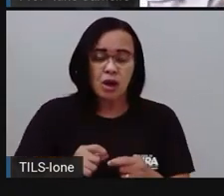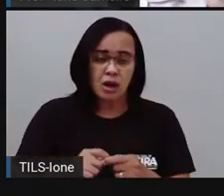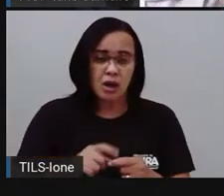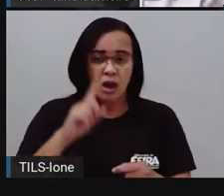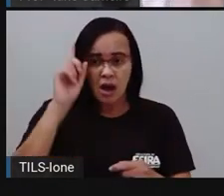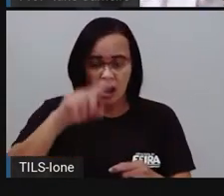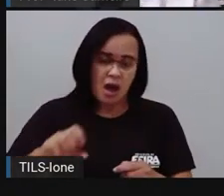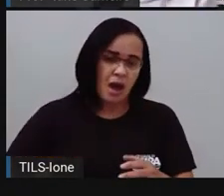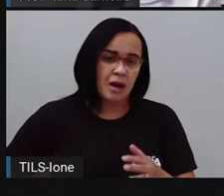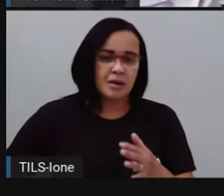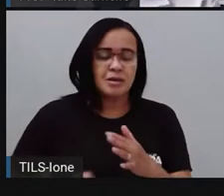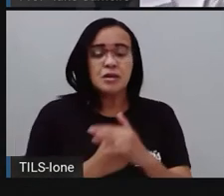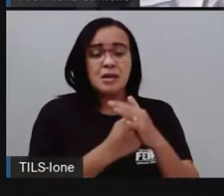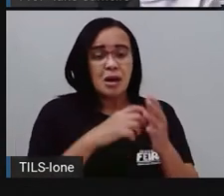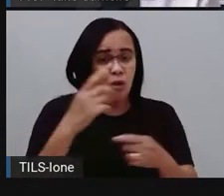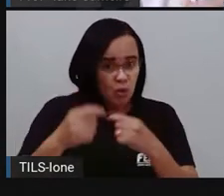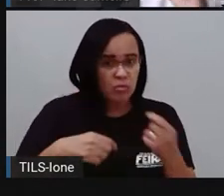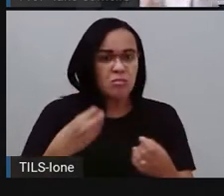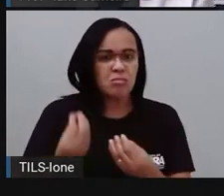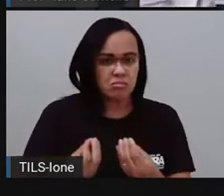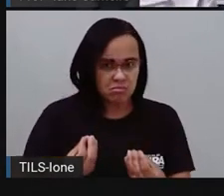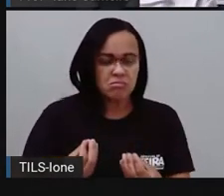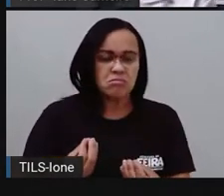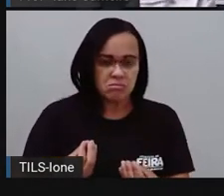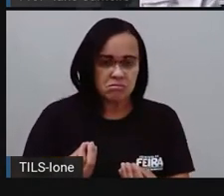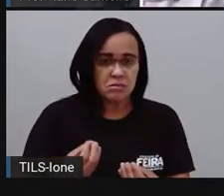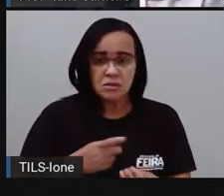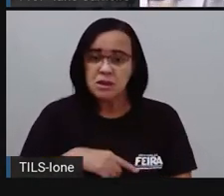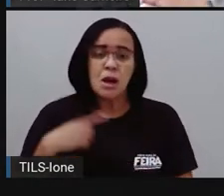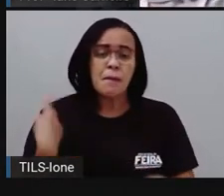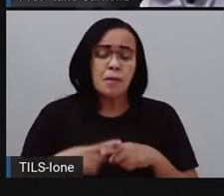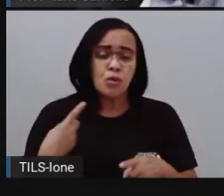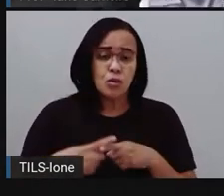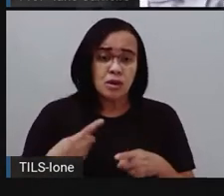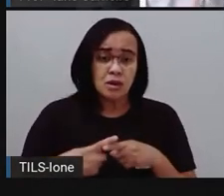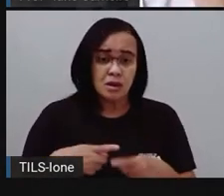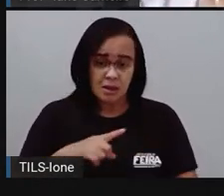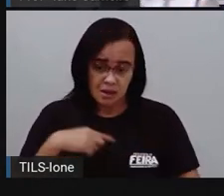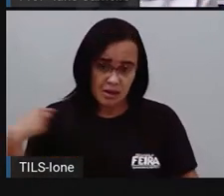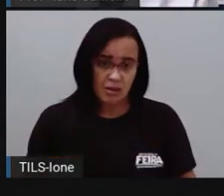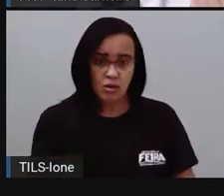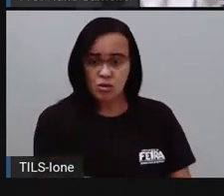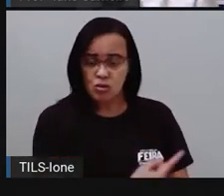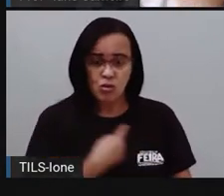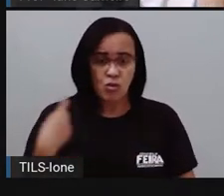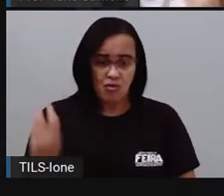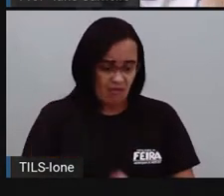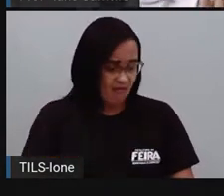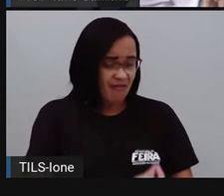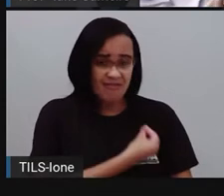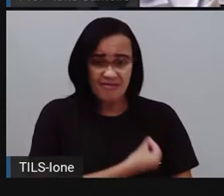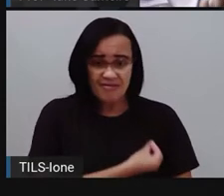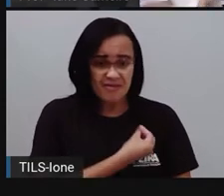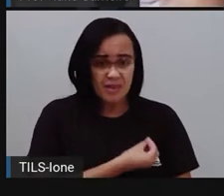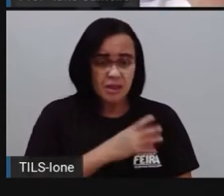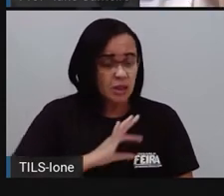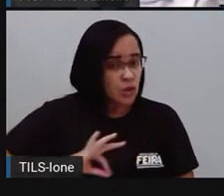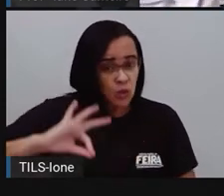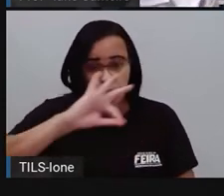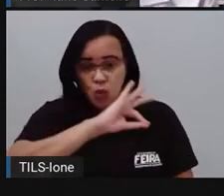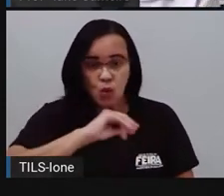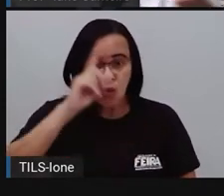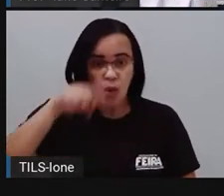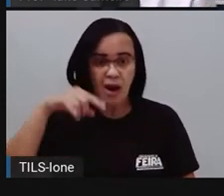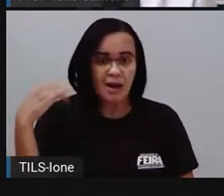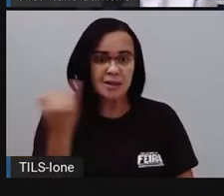algumas pessoas falam, todas as vidas importam. Sim, todas as vidas importam. Mas as vidas de quem estão